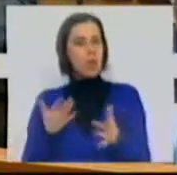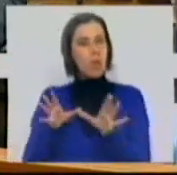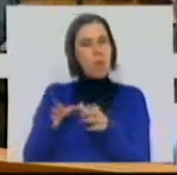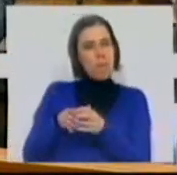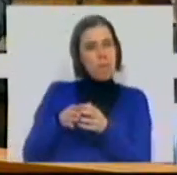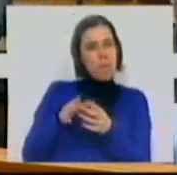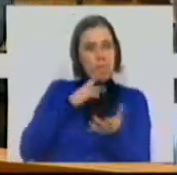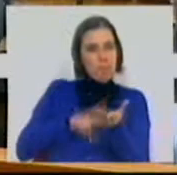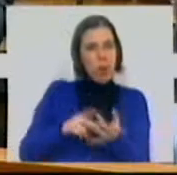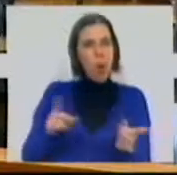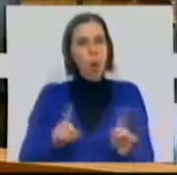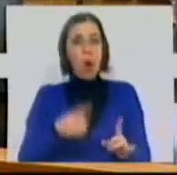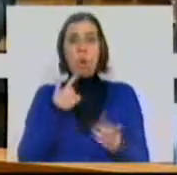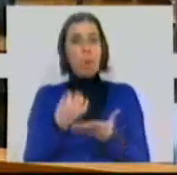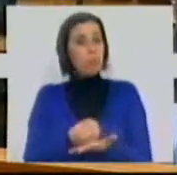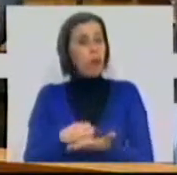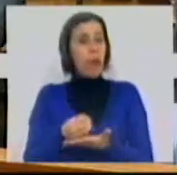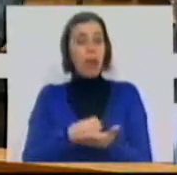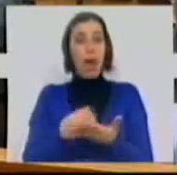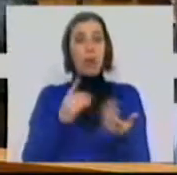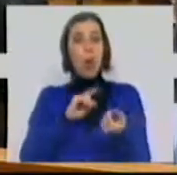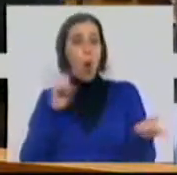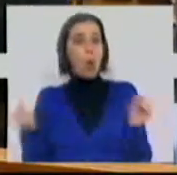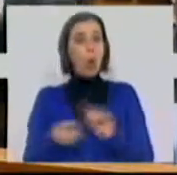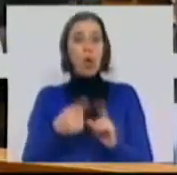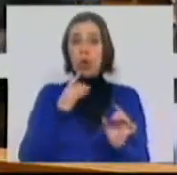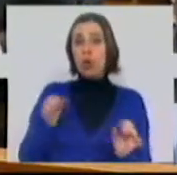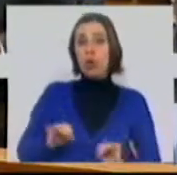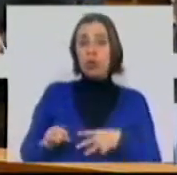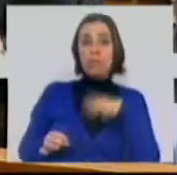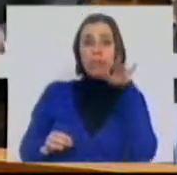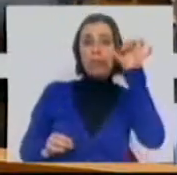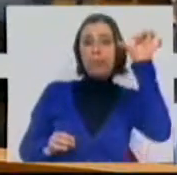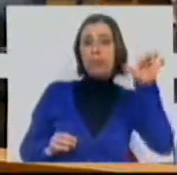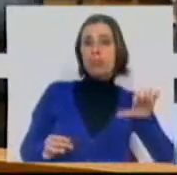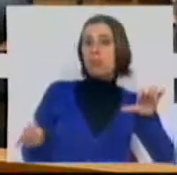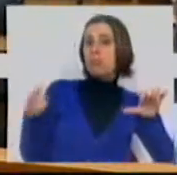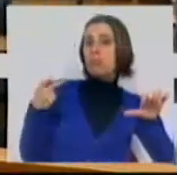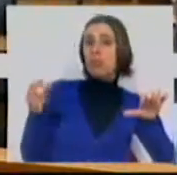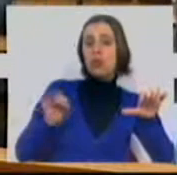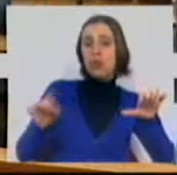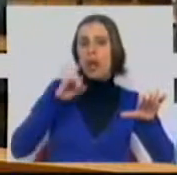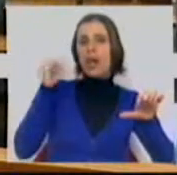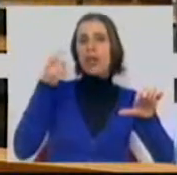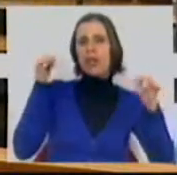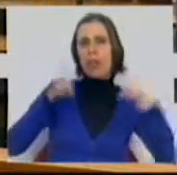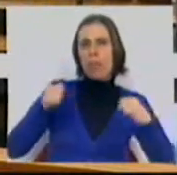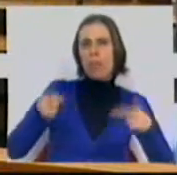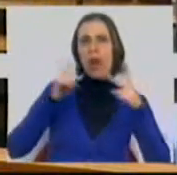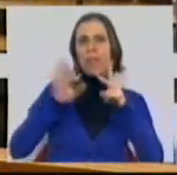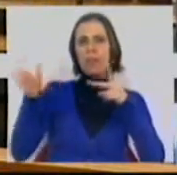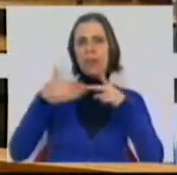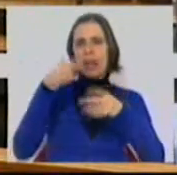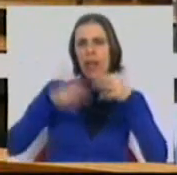não disseram nada que contrariasse aquilo que nós dissemos sobre o DEL, sobre as revisões do Morando, sobre o